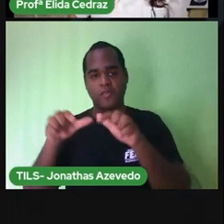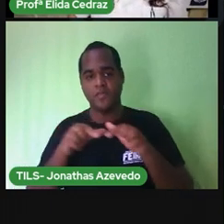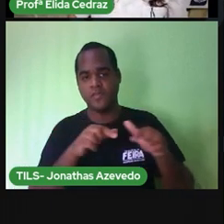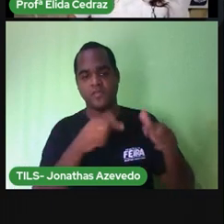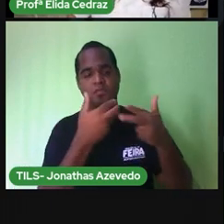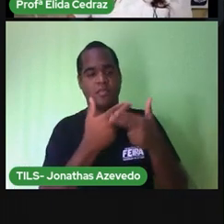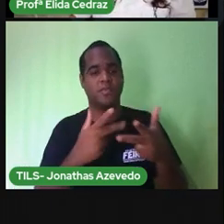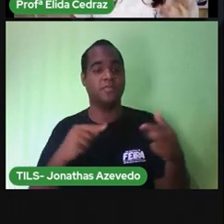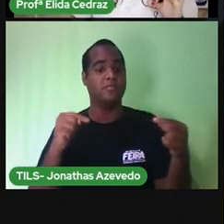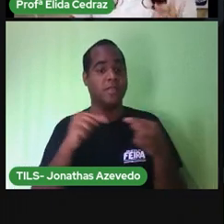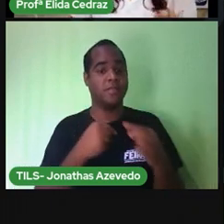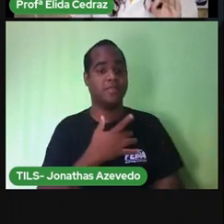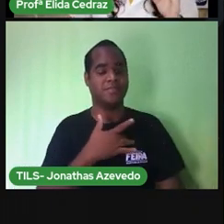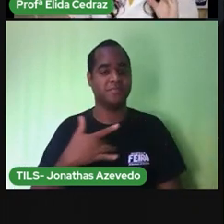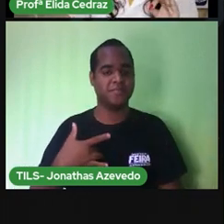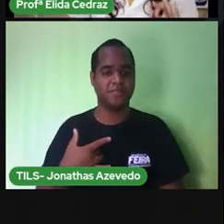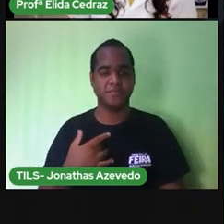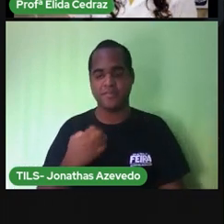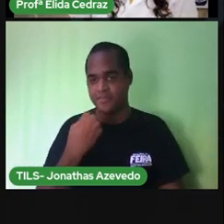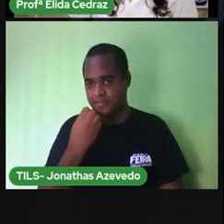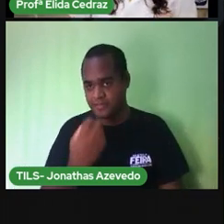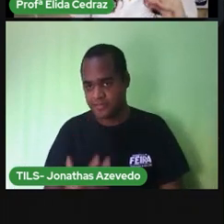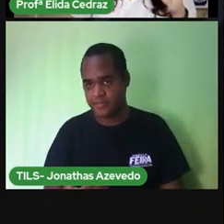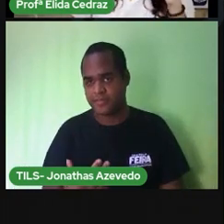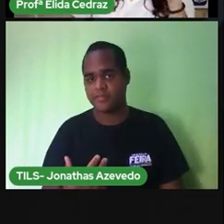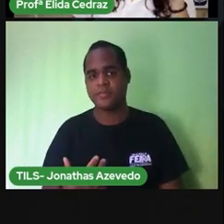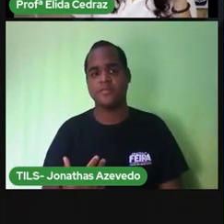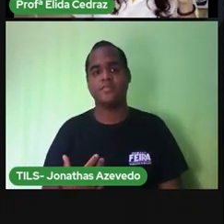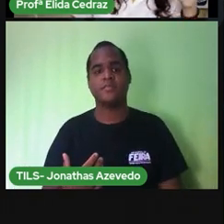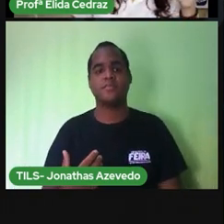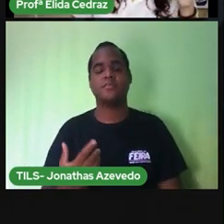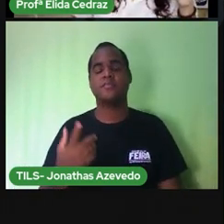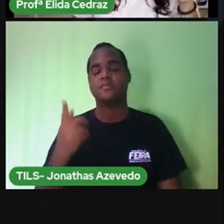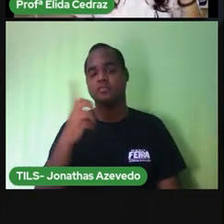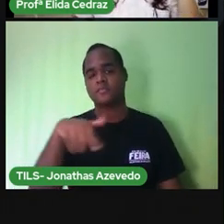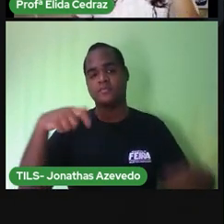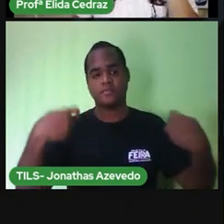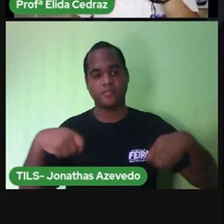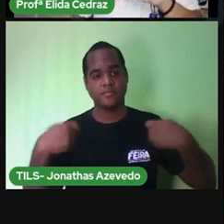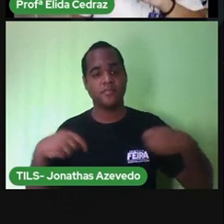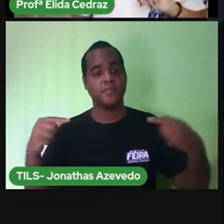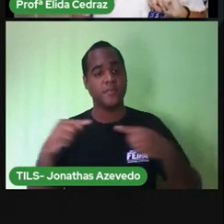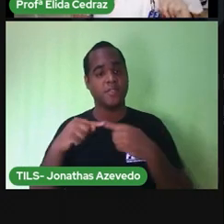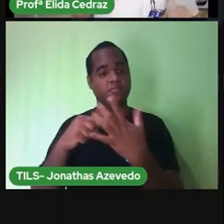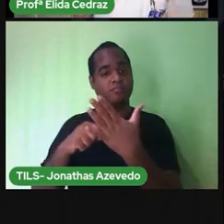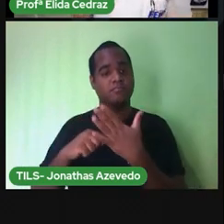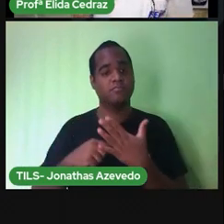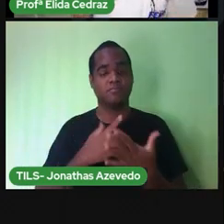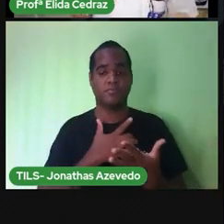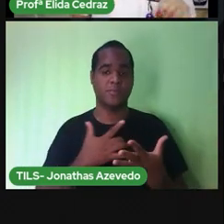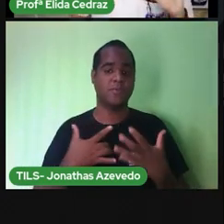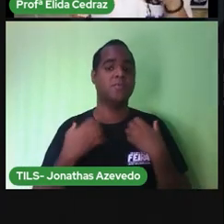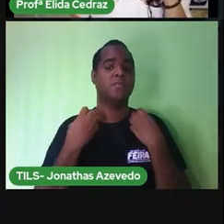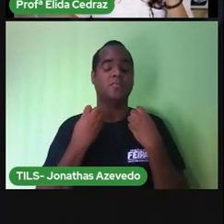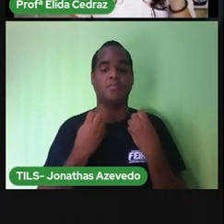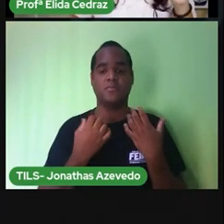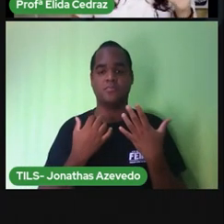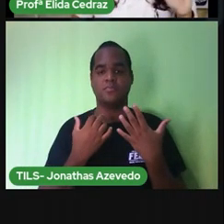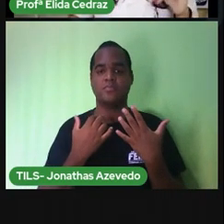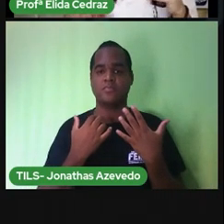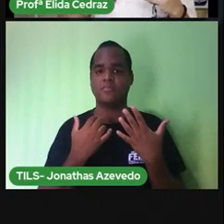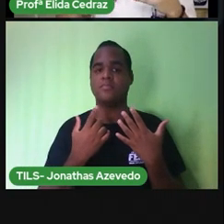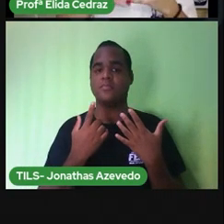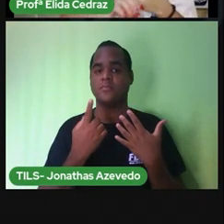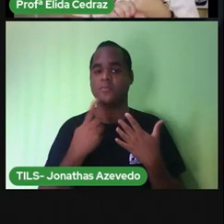relacionado à saúde e tudo precisa ser higienizado e dentro de casa nós